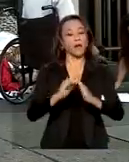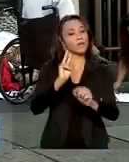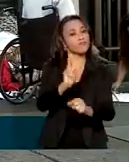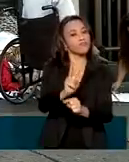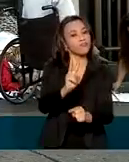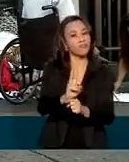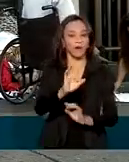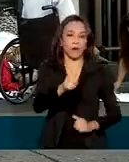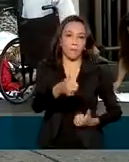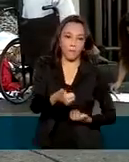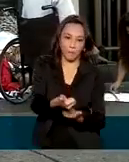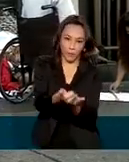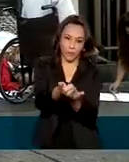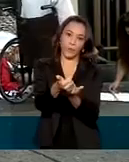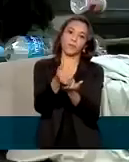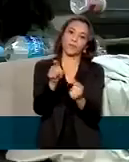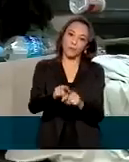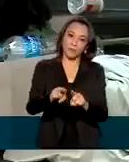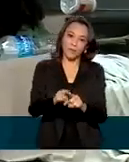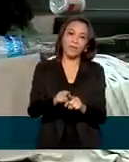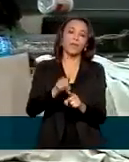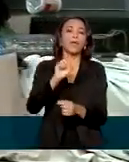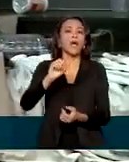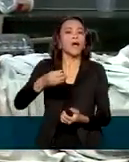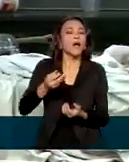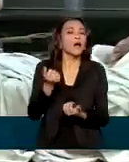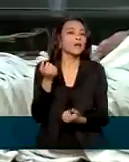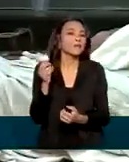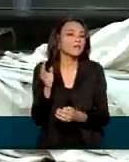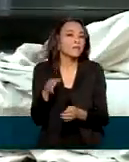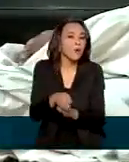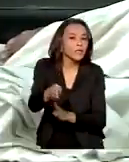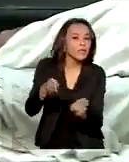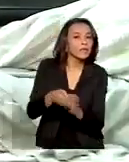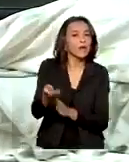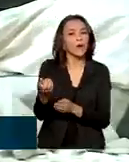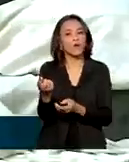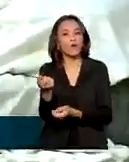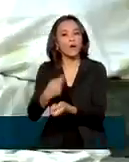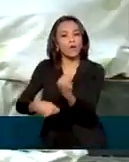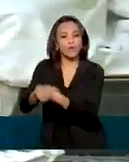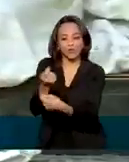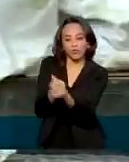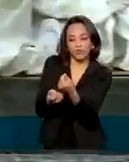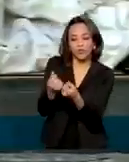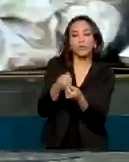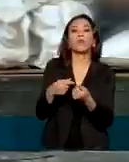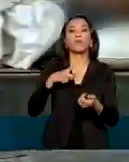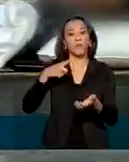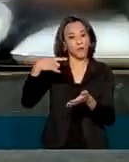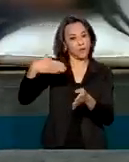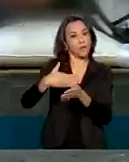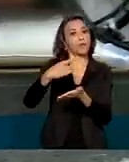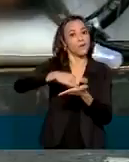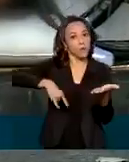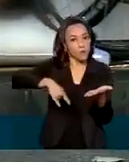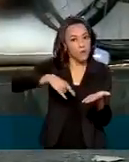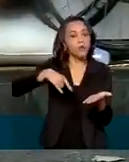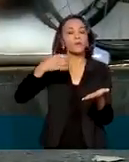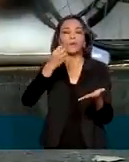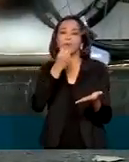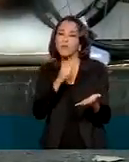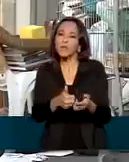apoio individualizado e domiciliar, auxílio em educação financeira, acesso à documentação básica e bens como